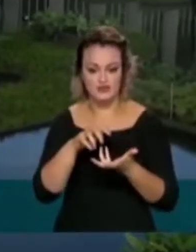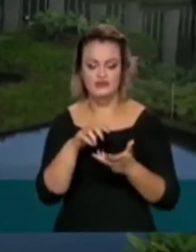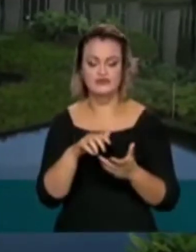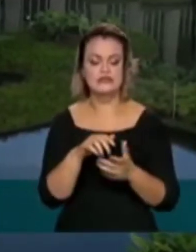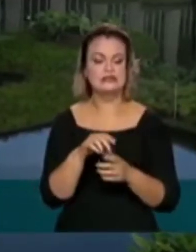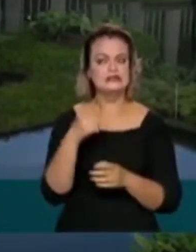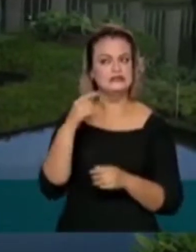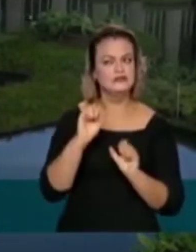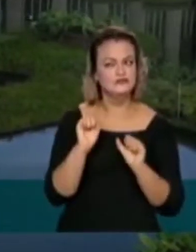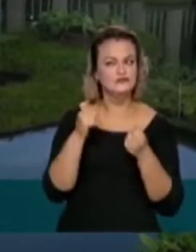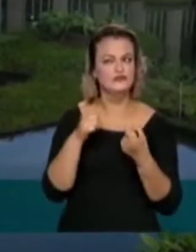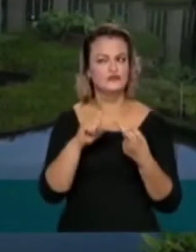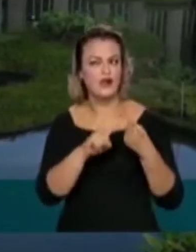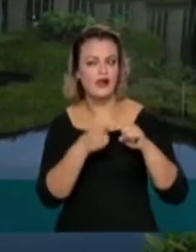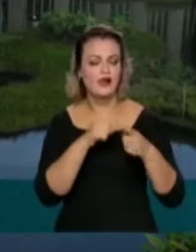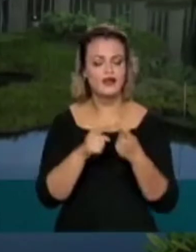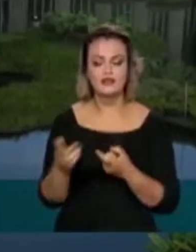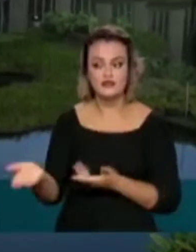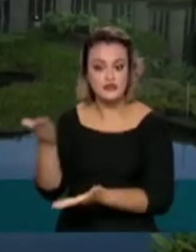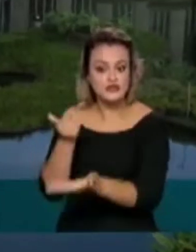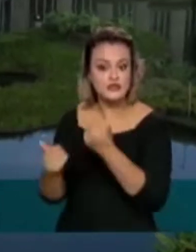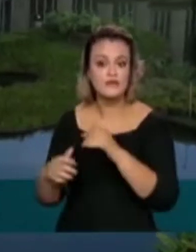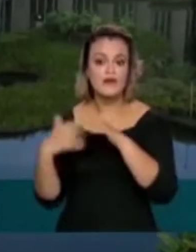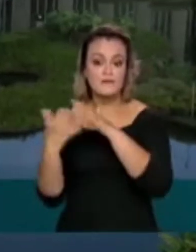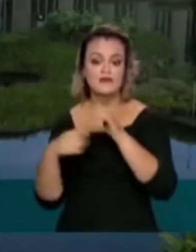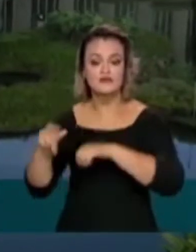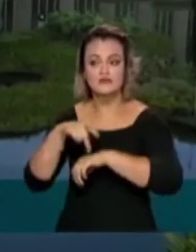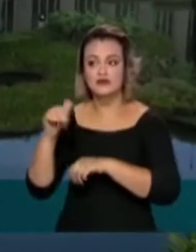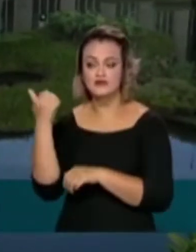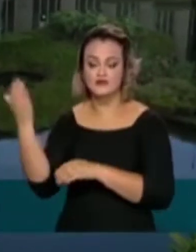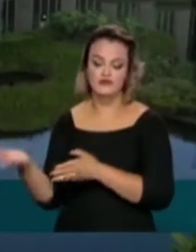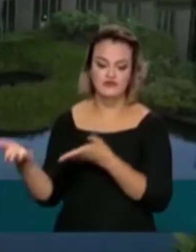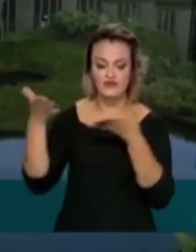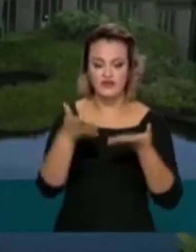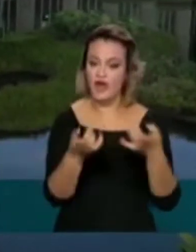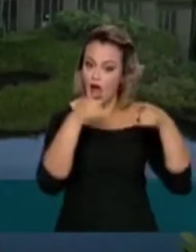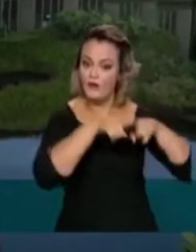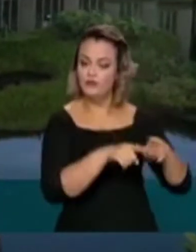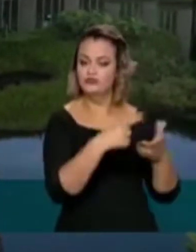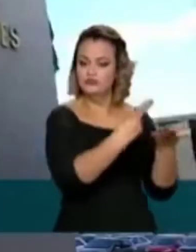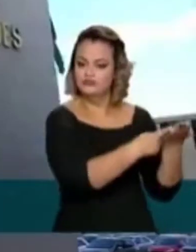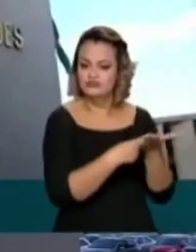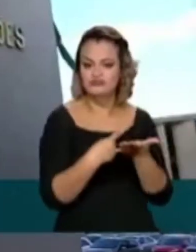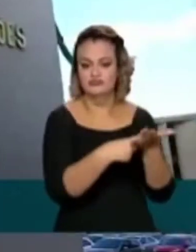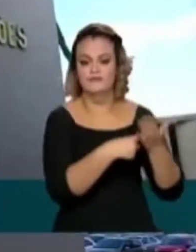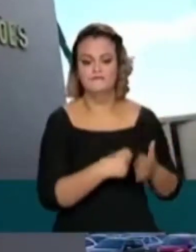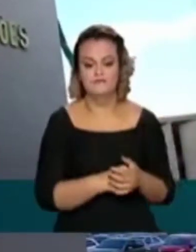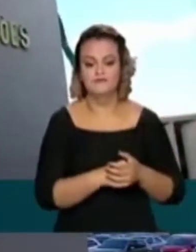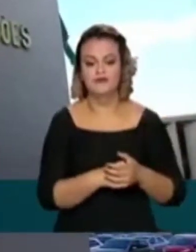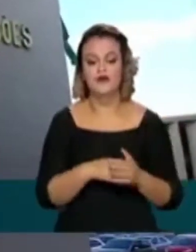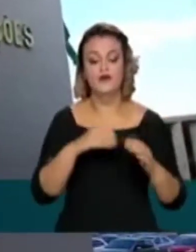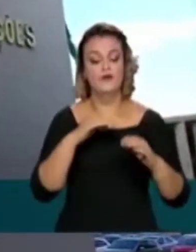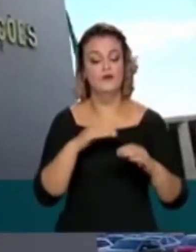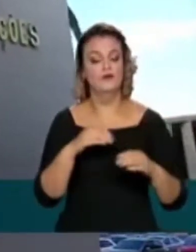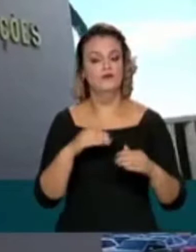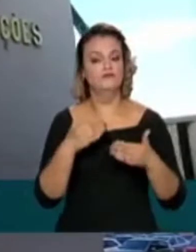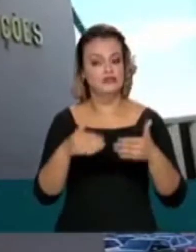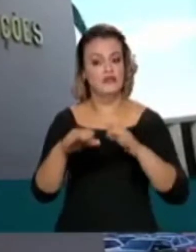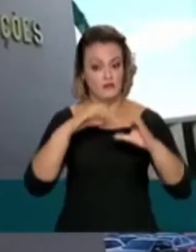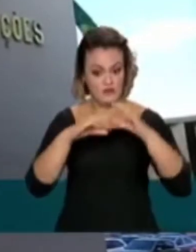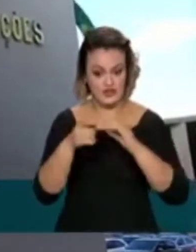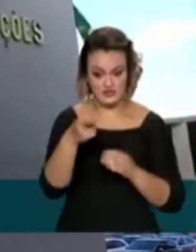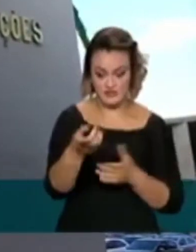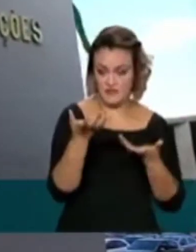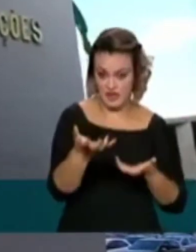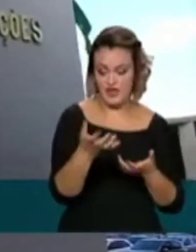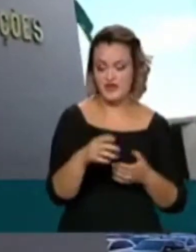planeja esforços para atrair empresas internacionais e firmar acordos de cooperação. O das comunicações cuida para que o